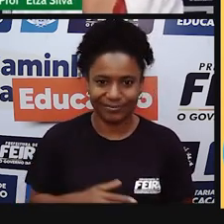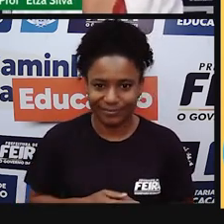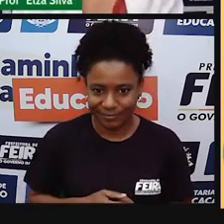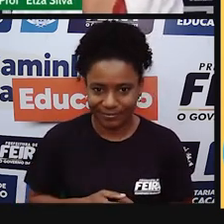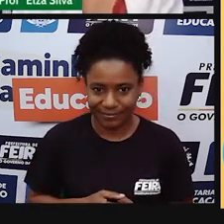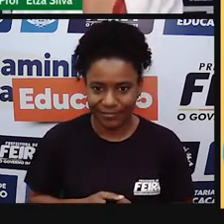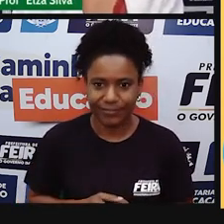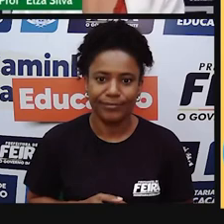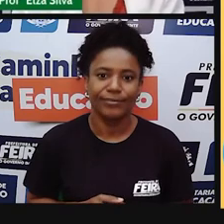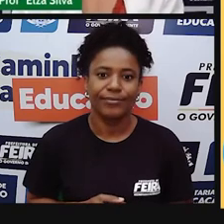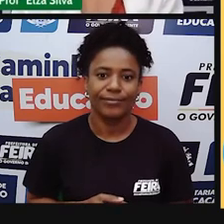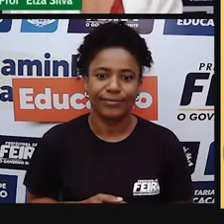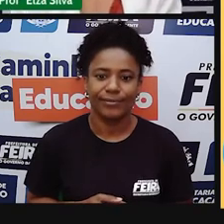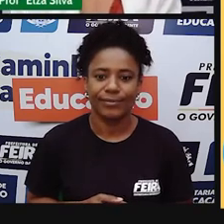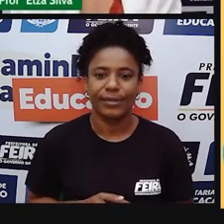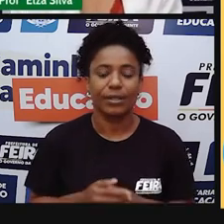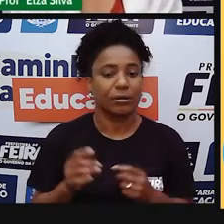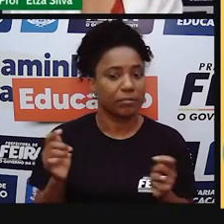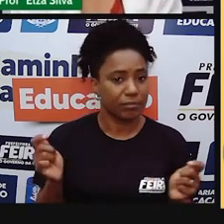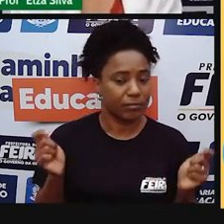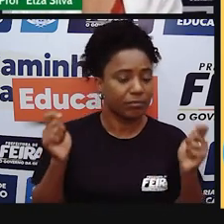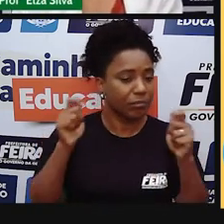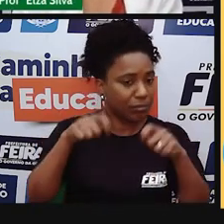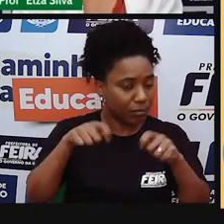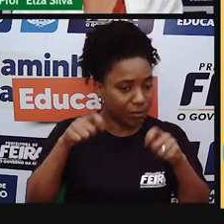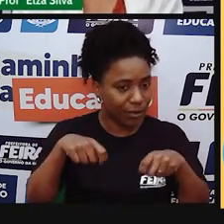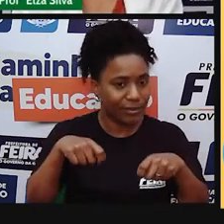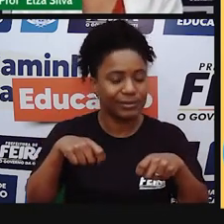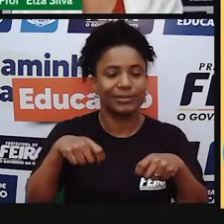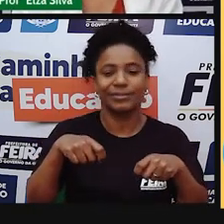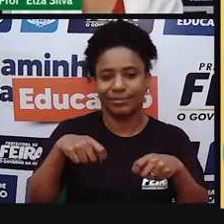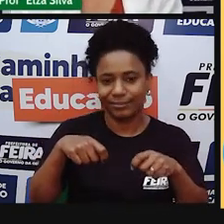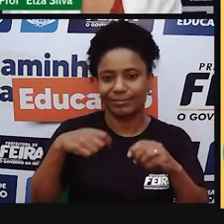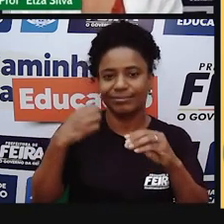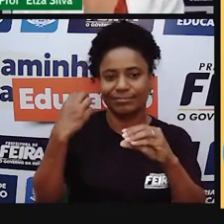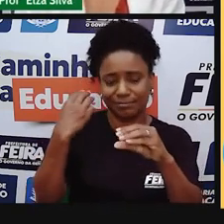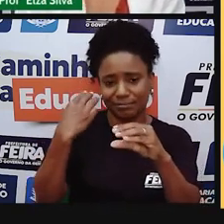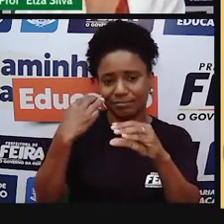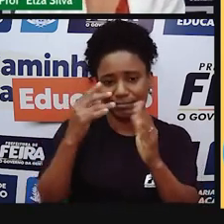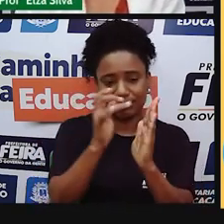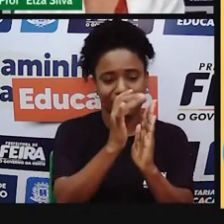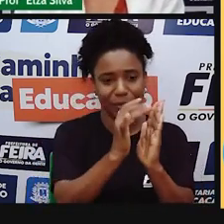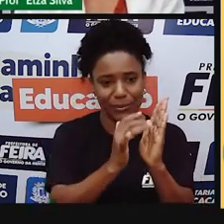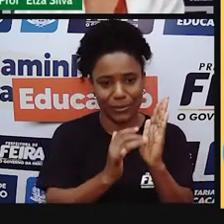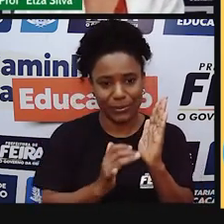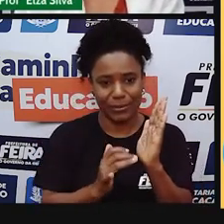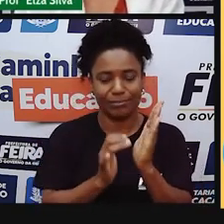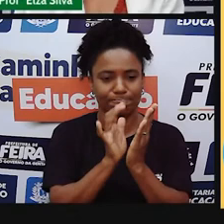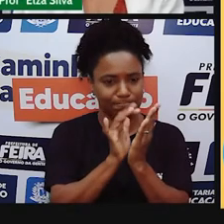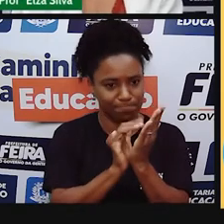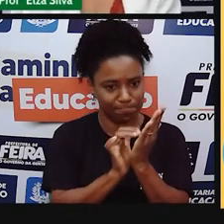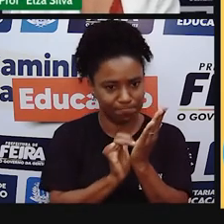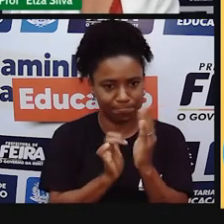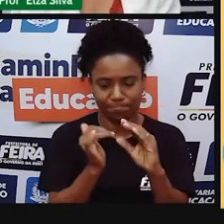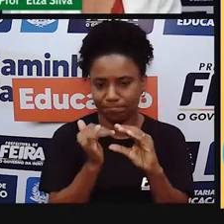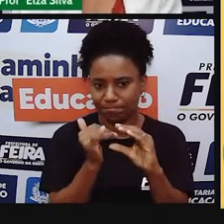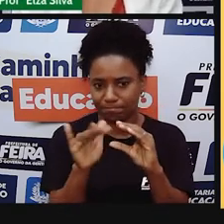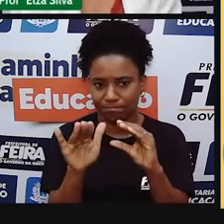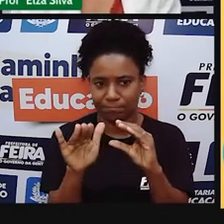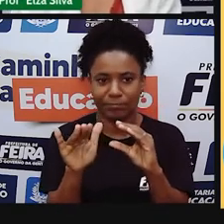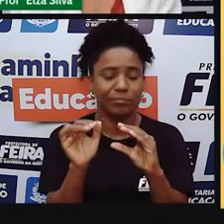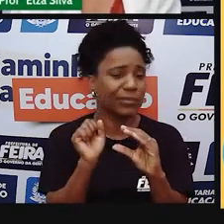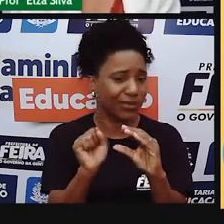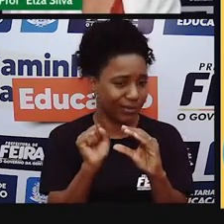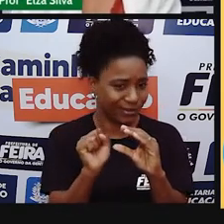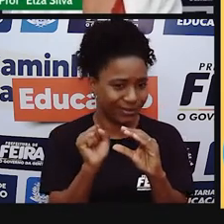say na texto my friend. Então, eu posso enviar uma mensagem de texto para meu amigo. Inclusive, essa